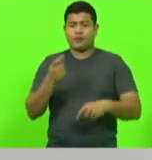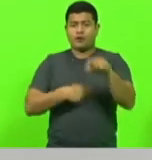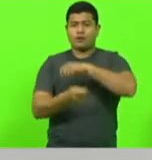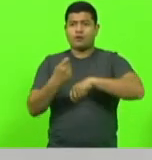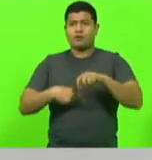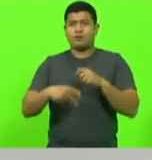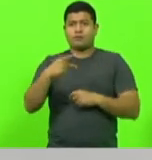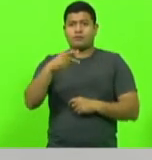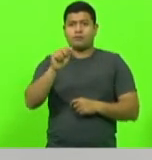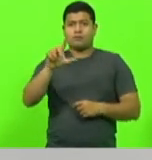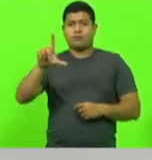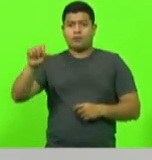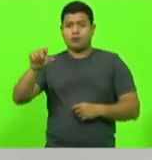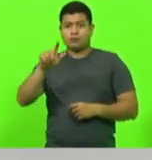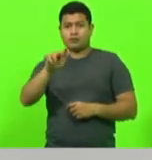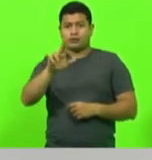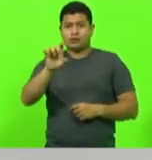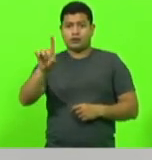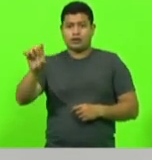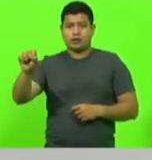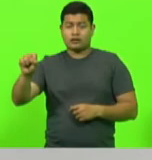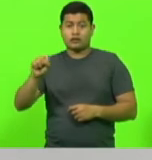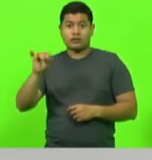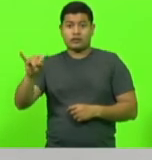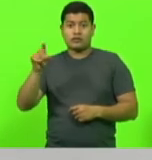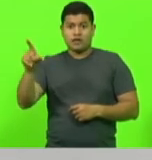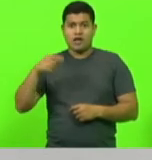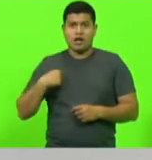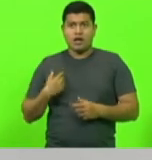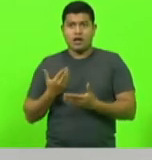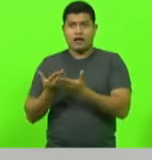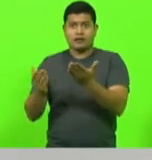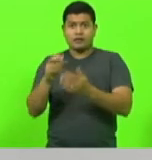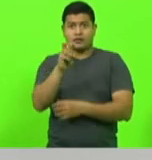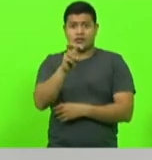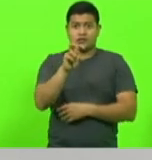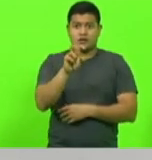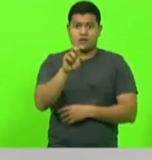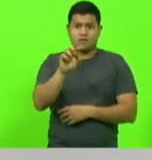o dólar ia estar a R$,50, muito incompetentes, o dólar está a R 5,00 e lá vai pedrado.